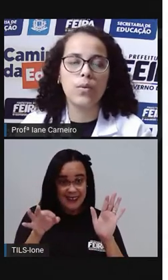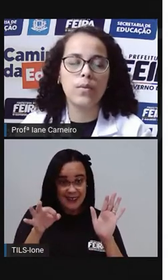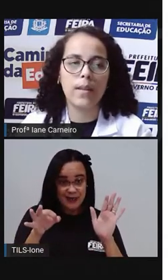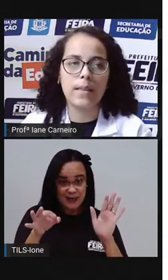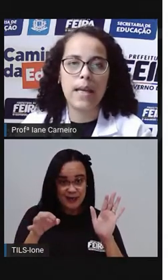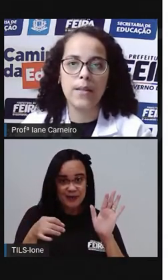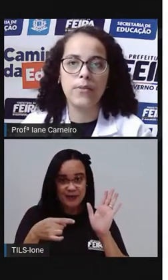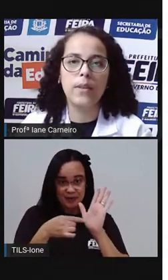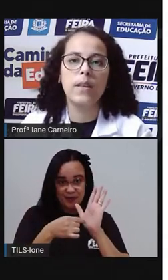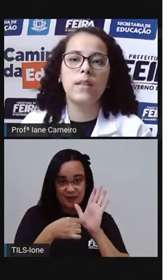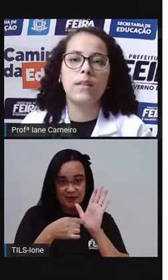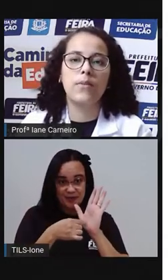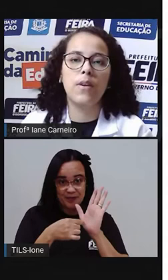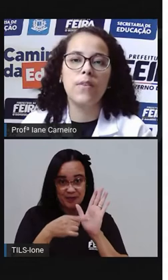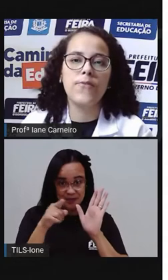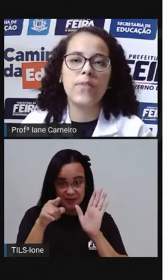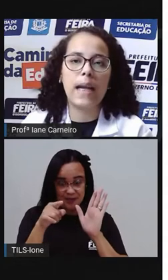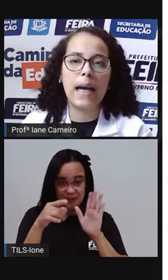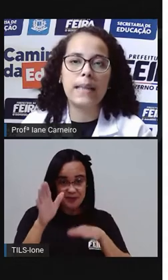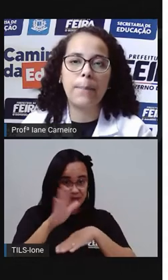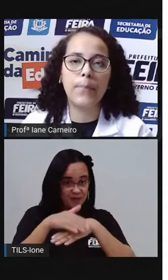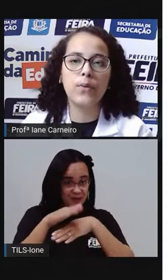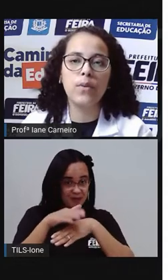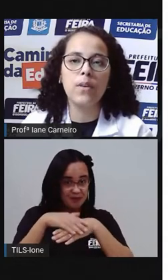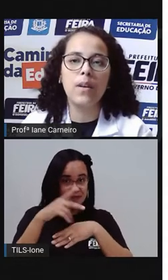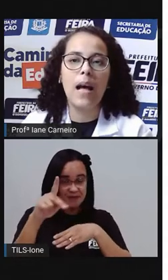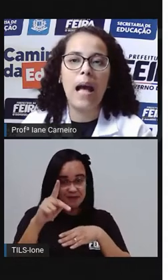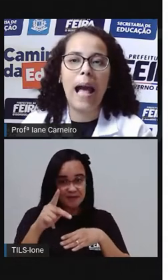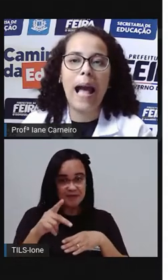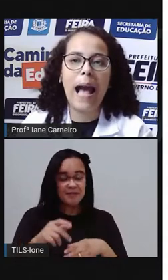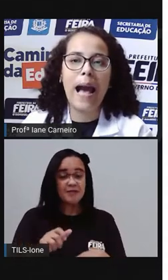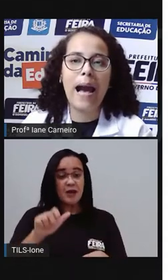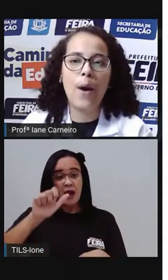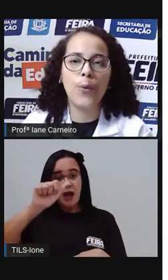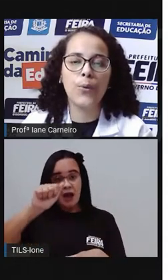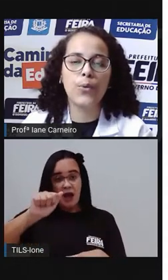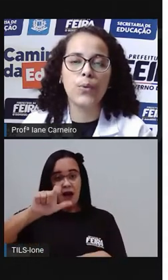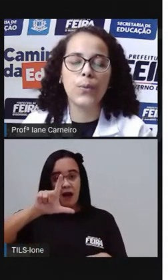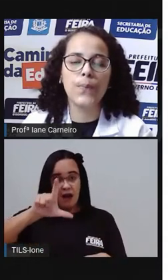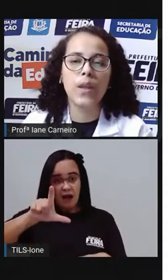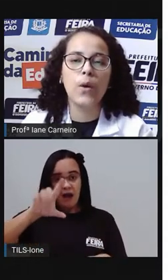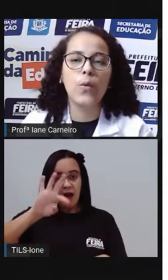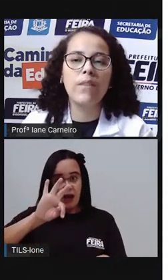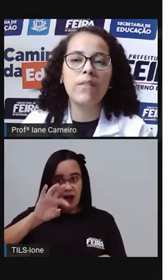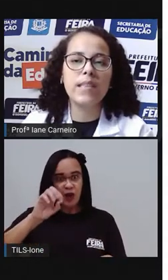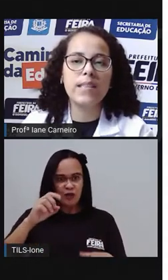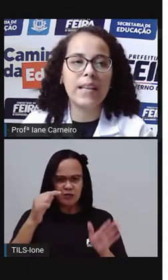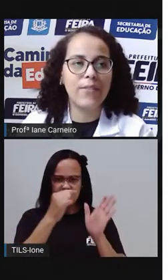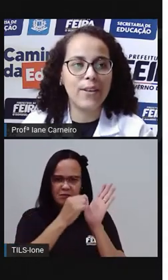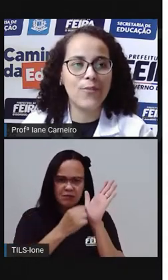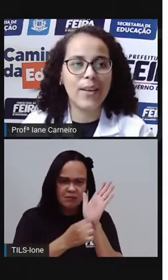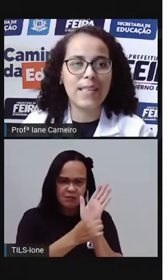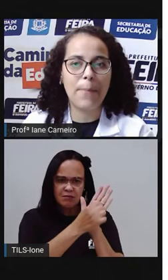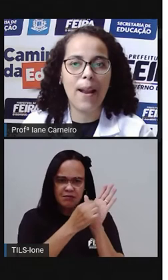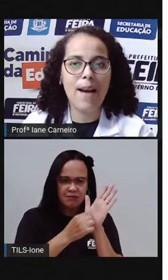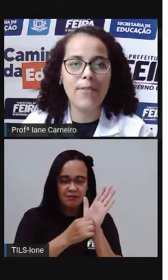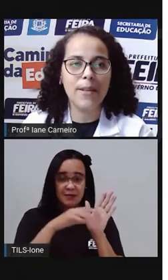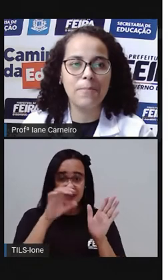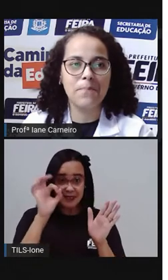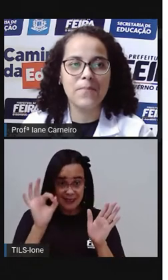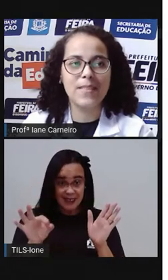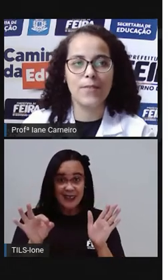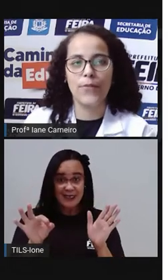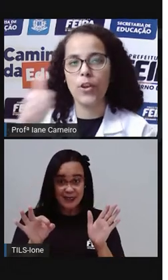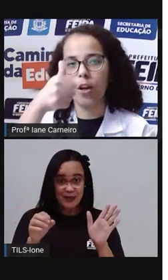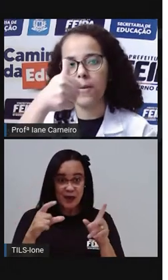Tô, tá certo? Então ó, virada para o alto. que você escreveu foi essa palavra?